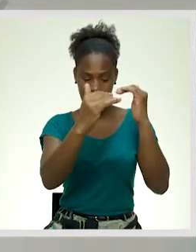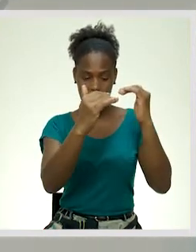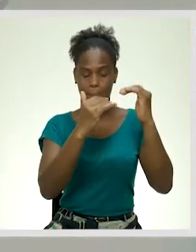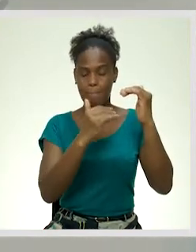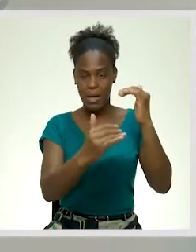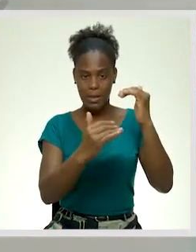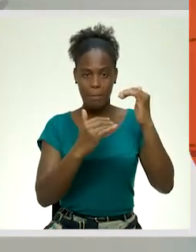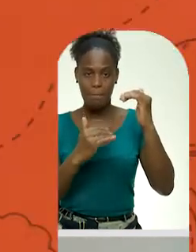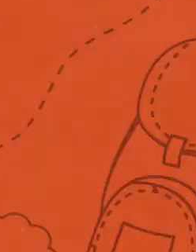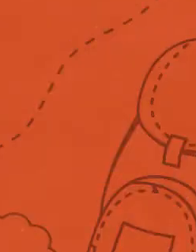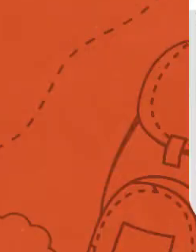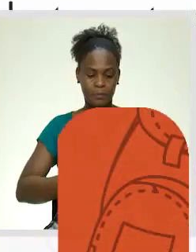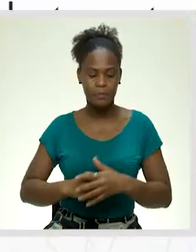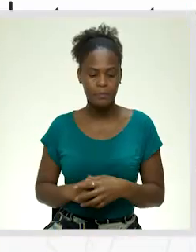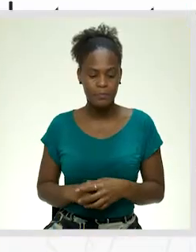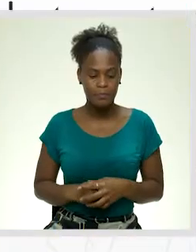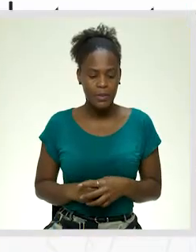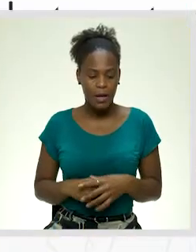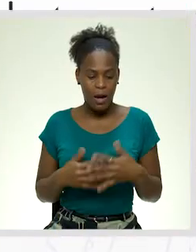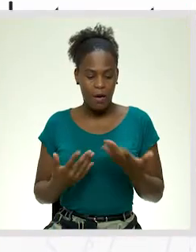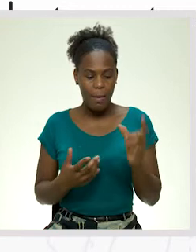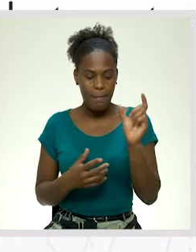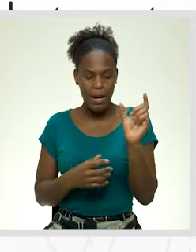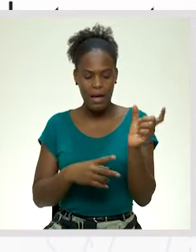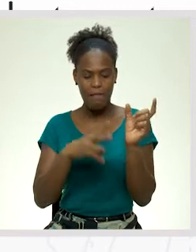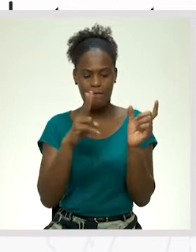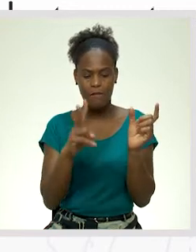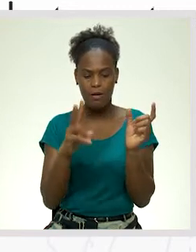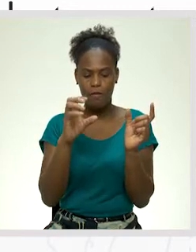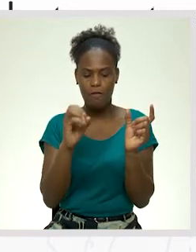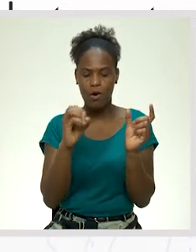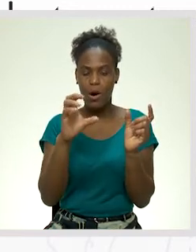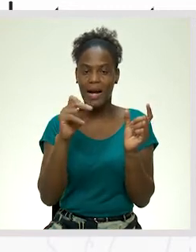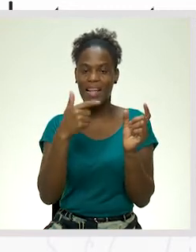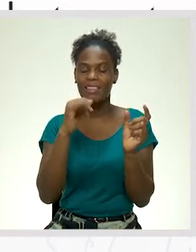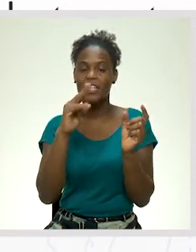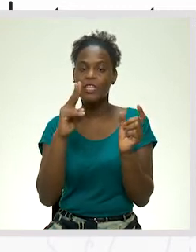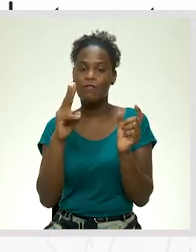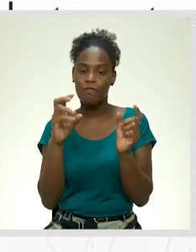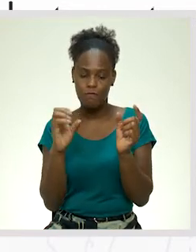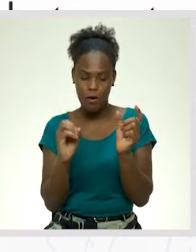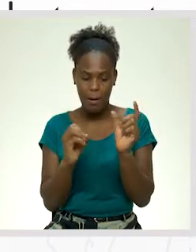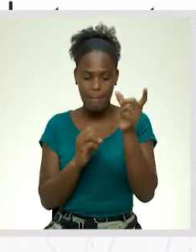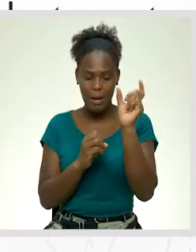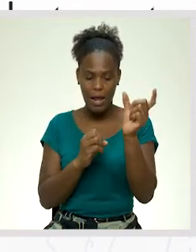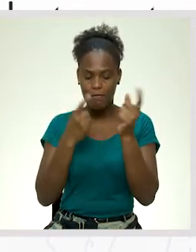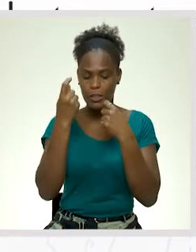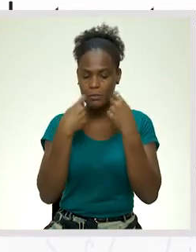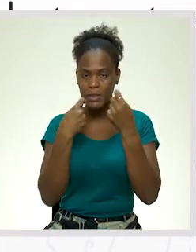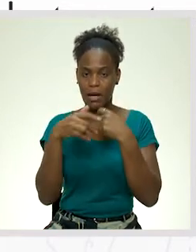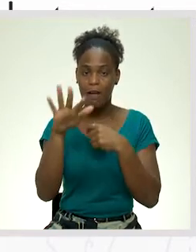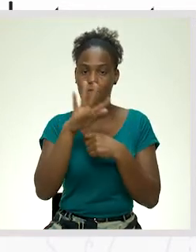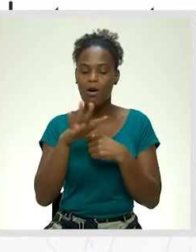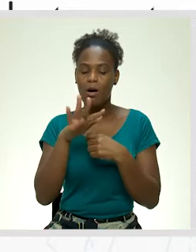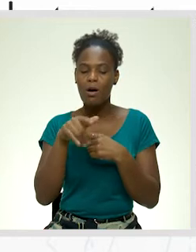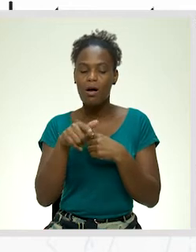requerimento. Vocativo. Vamos ver. No vocativo está a forma de tratamento e o órgão ao qual